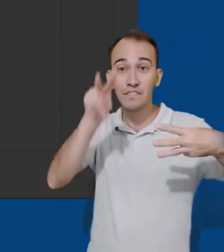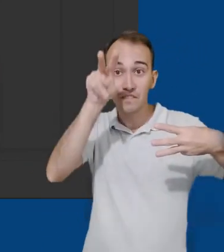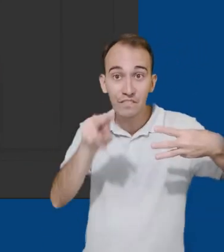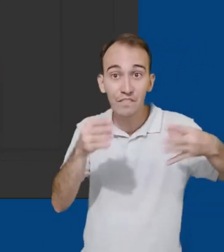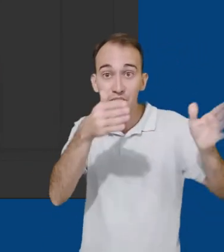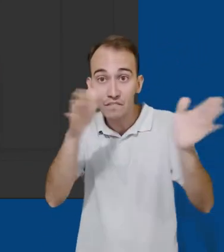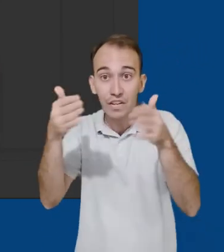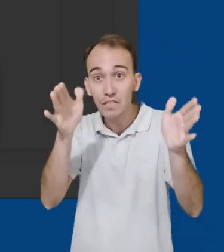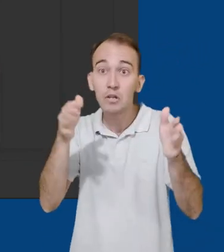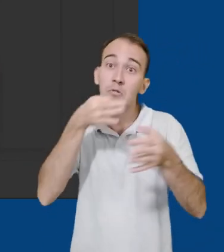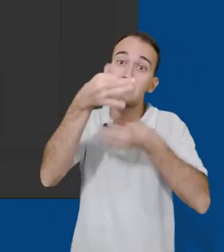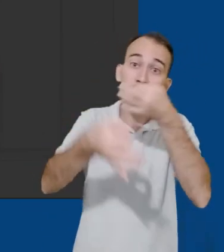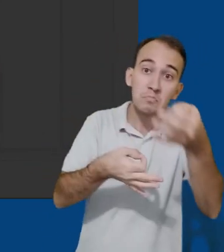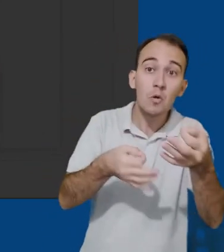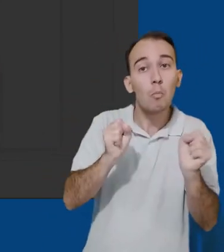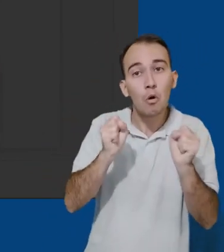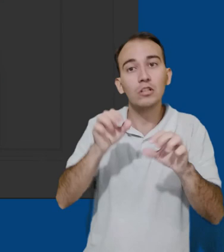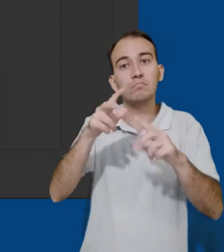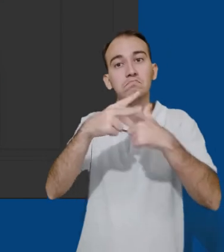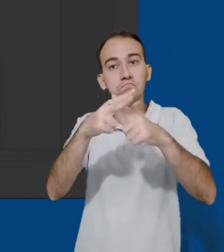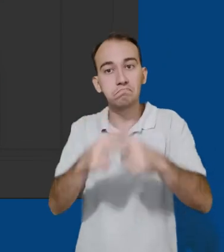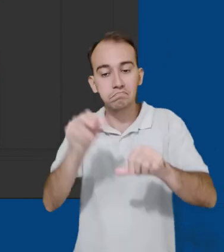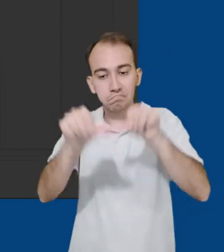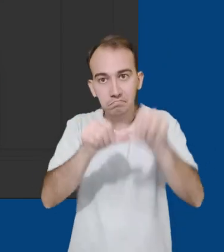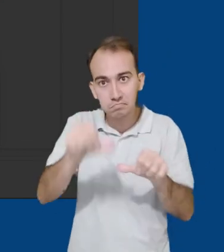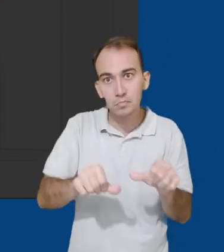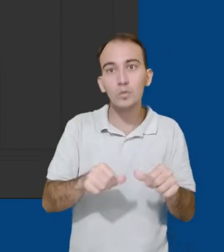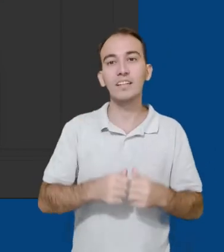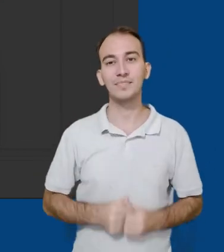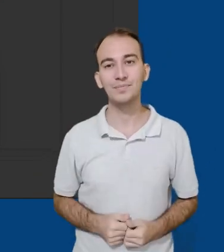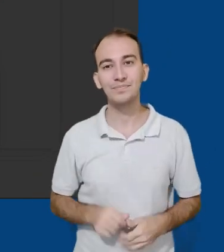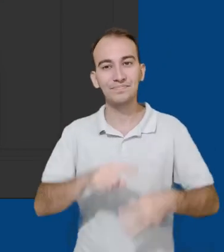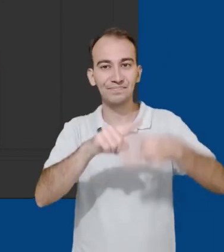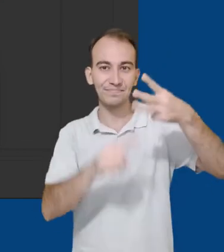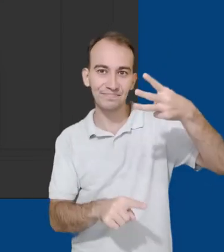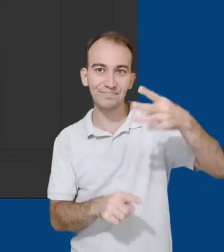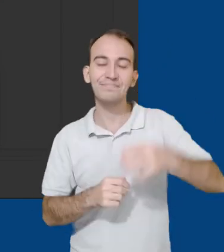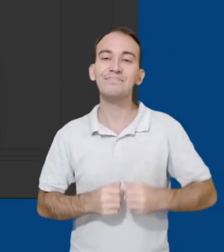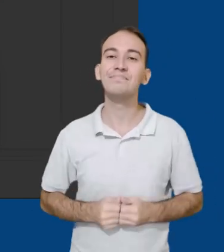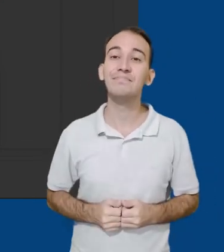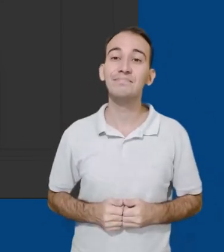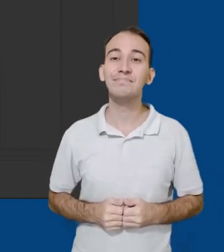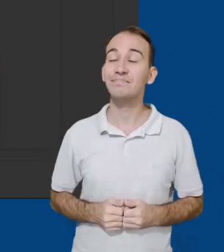tiverem este link. Se será de leitor, se será de comentarista ou de editor.